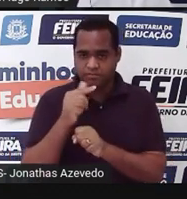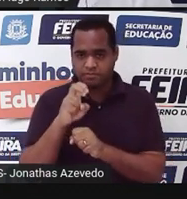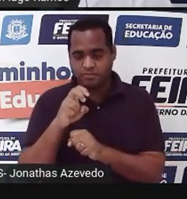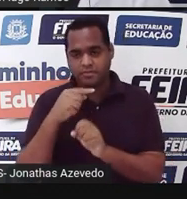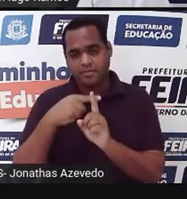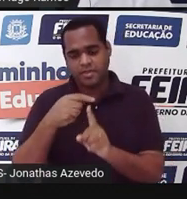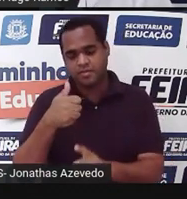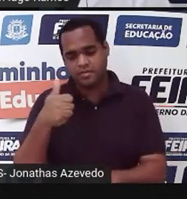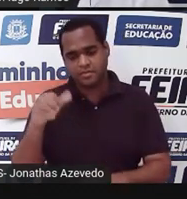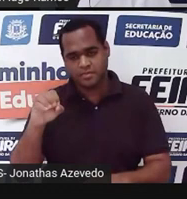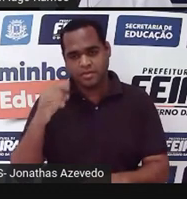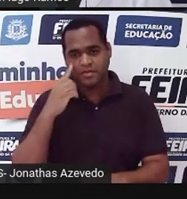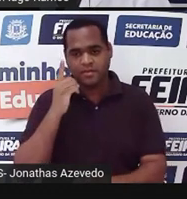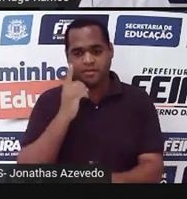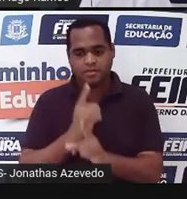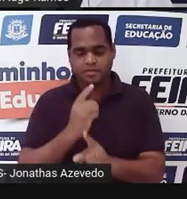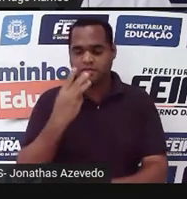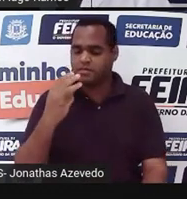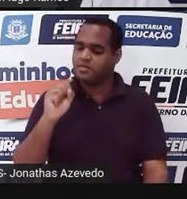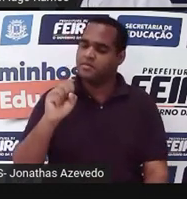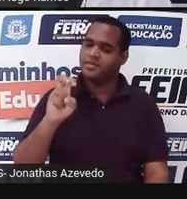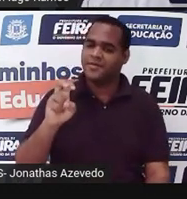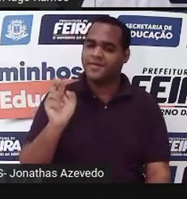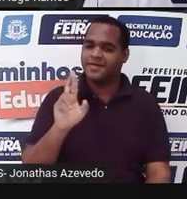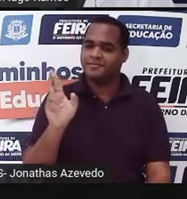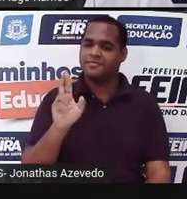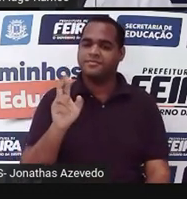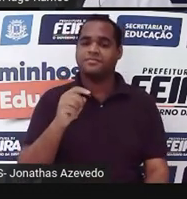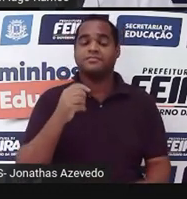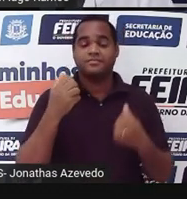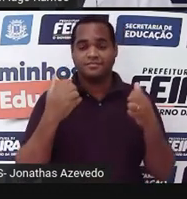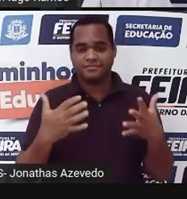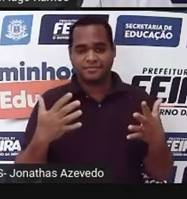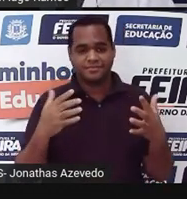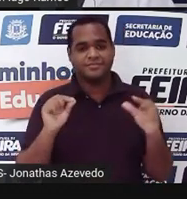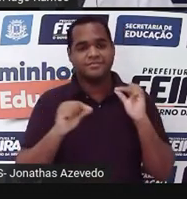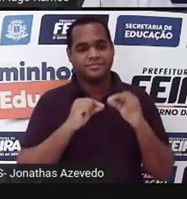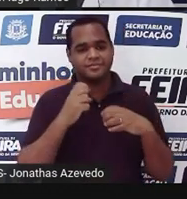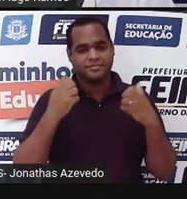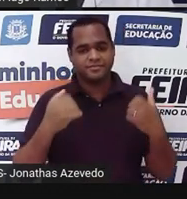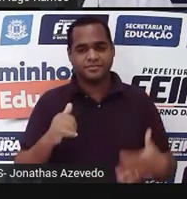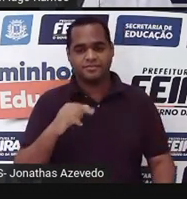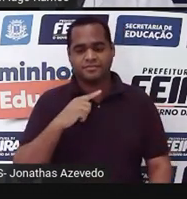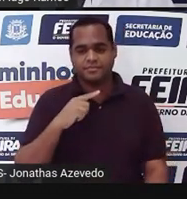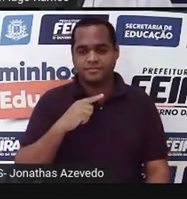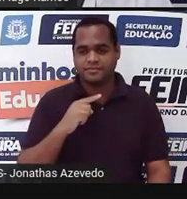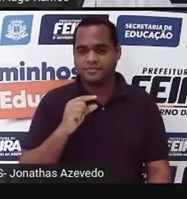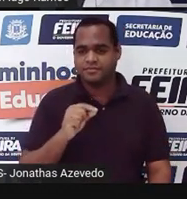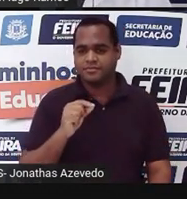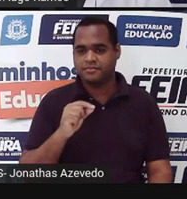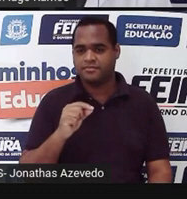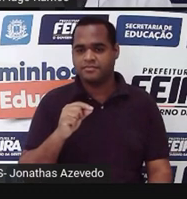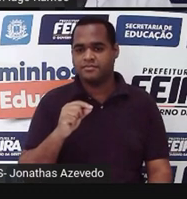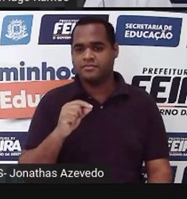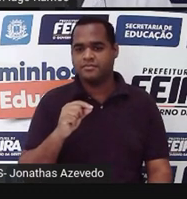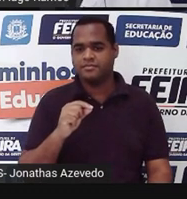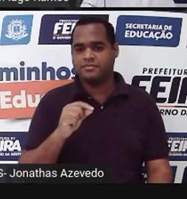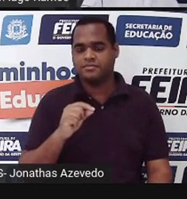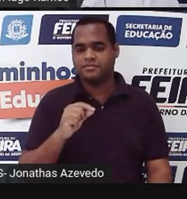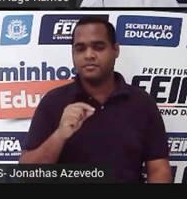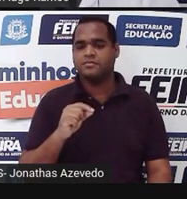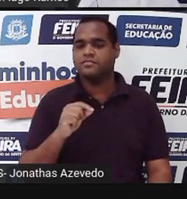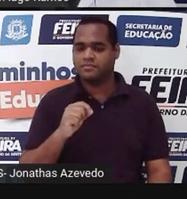385 reais. Então, esse vai ser o valor final do produto